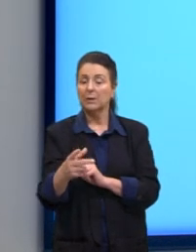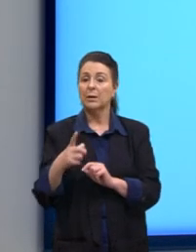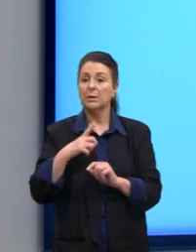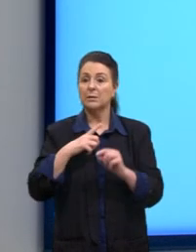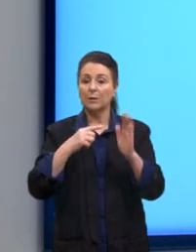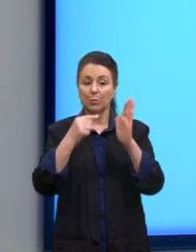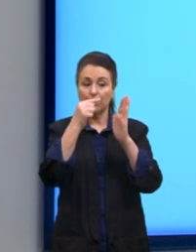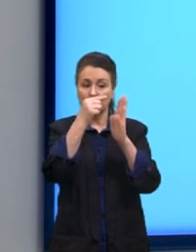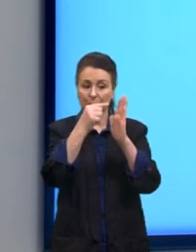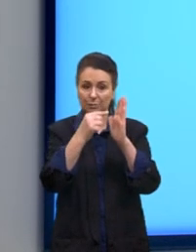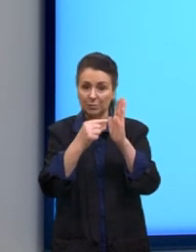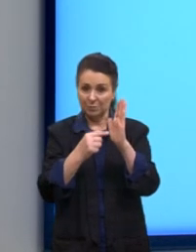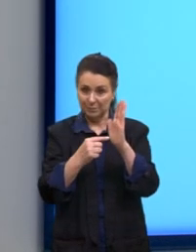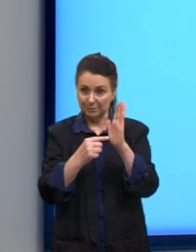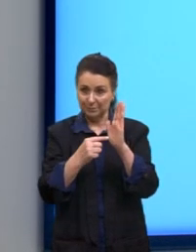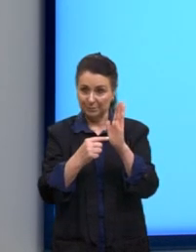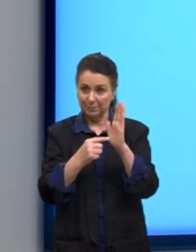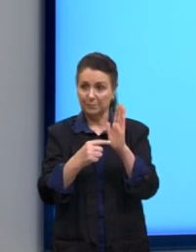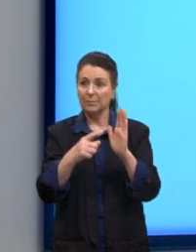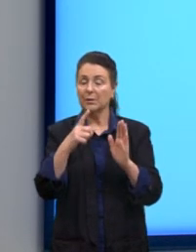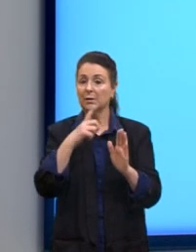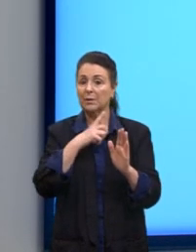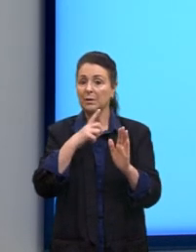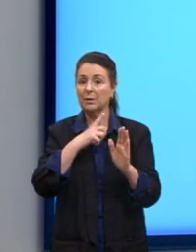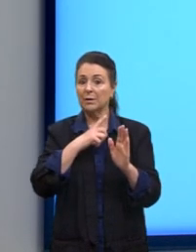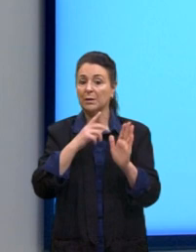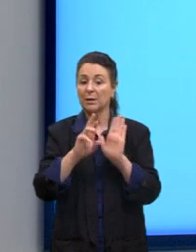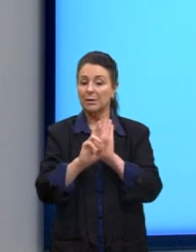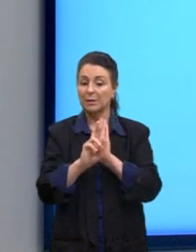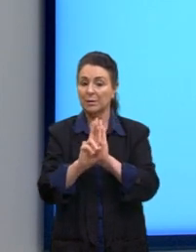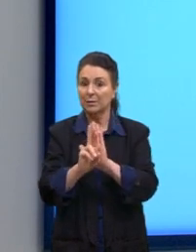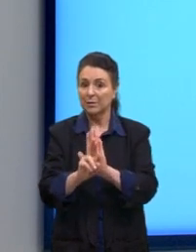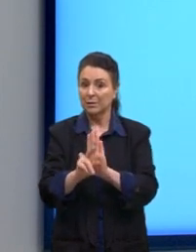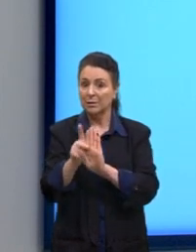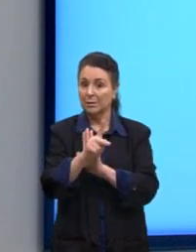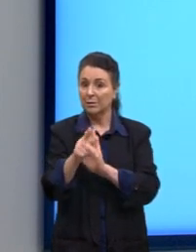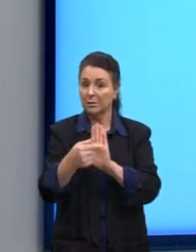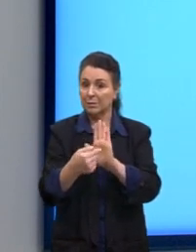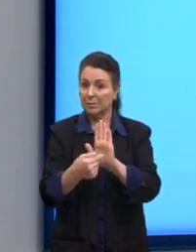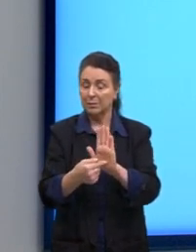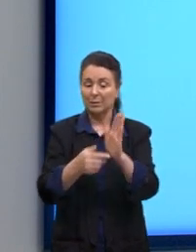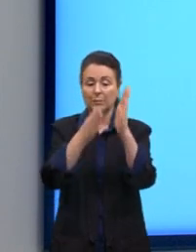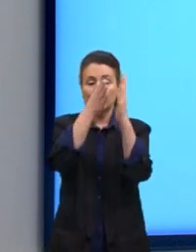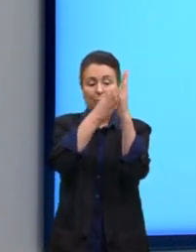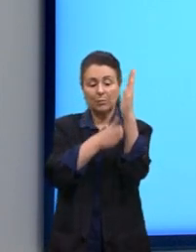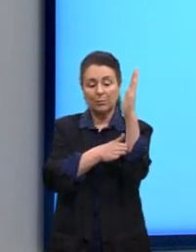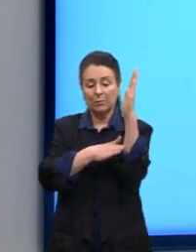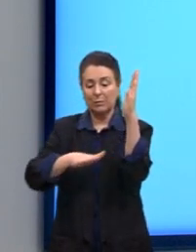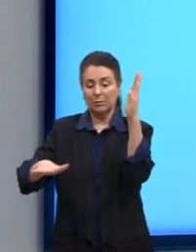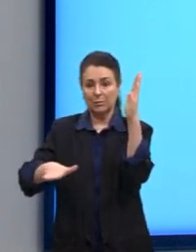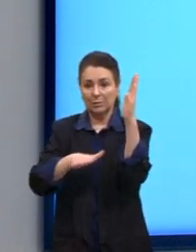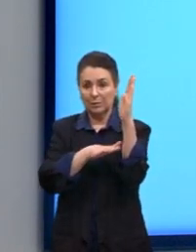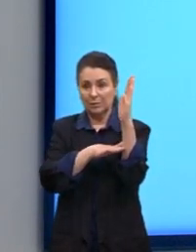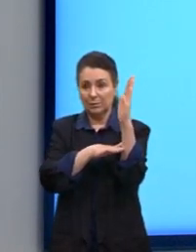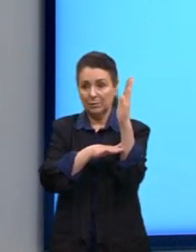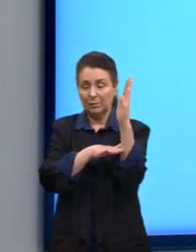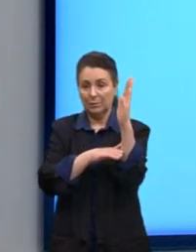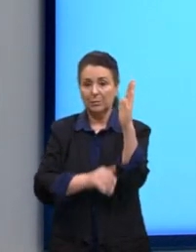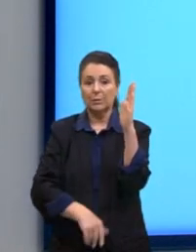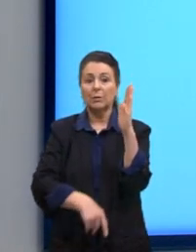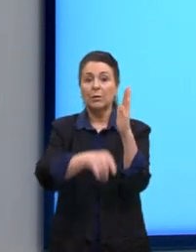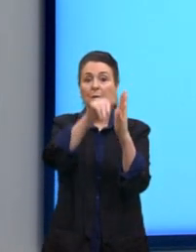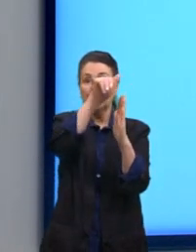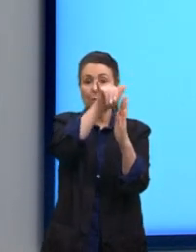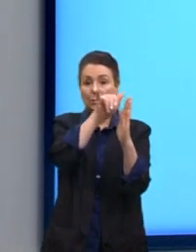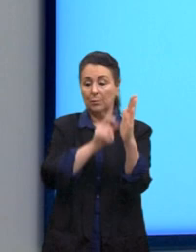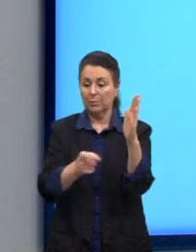pontinhos que restam. E nós temos essa representação também no plano cartesiano. Então, os eixos X e